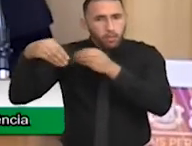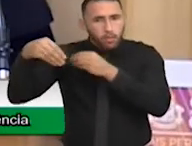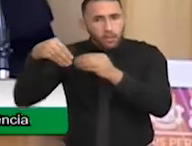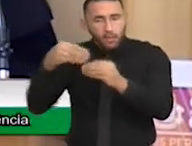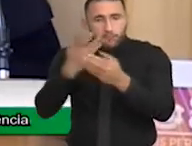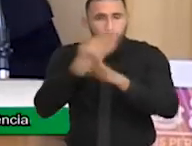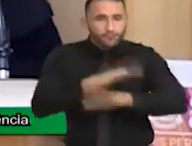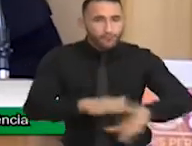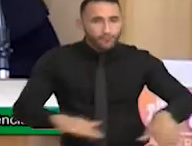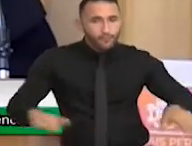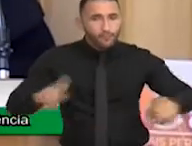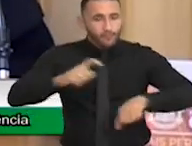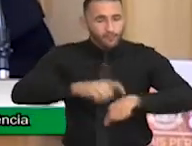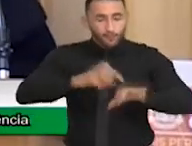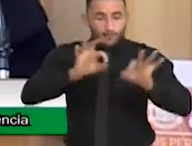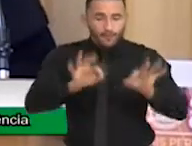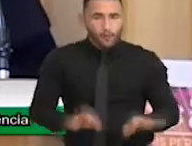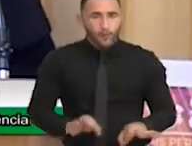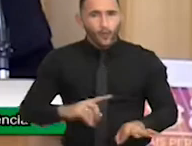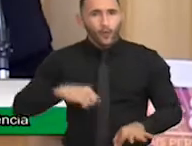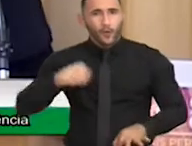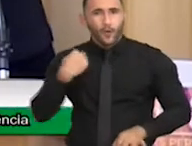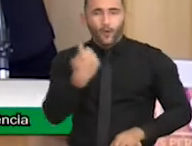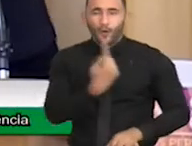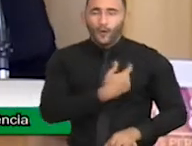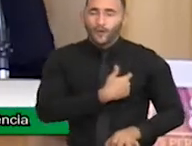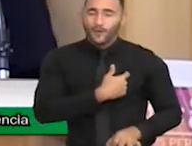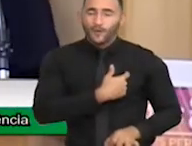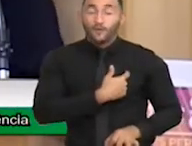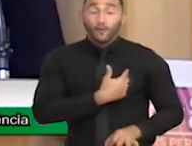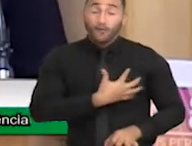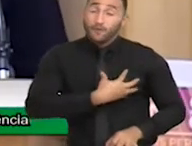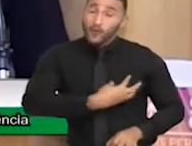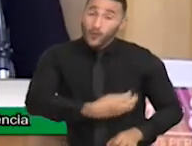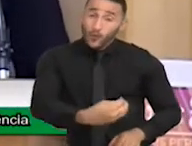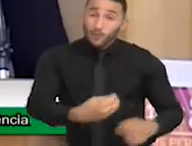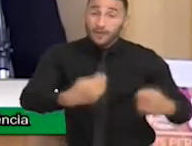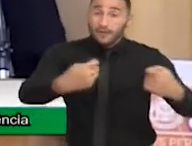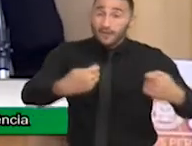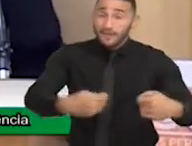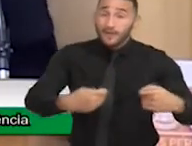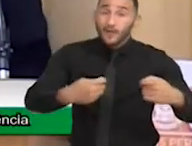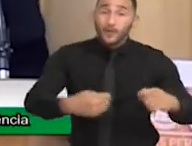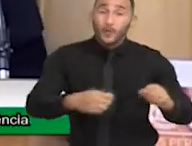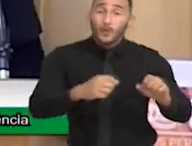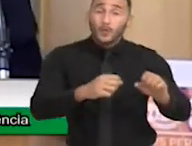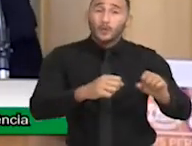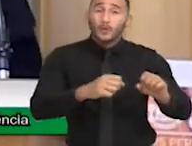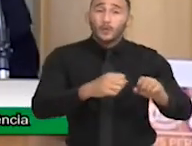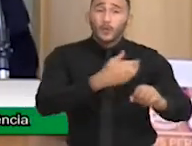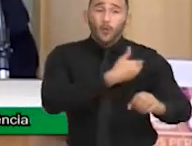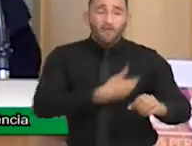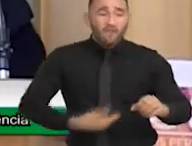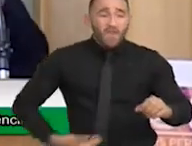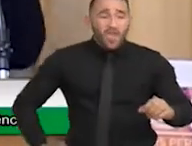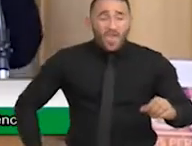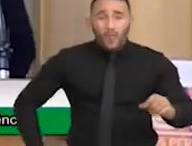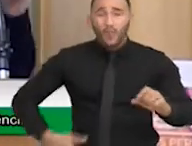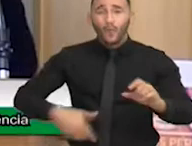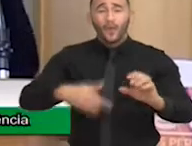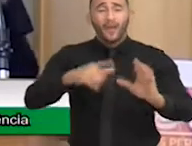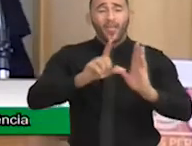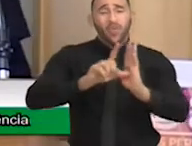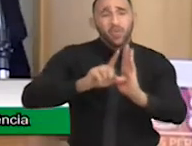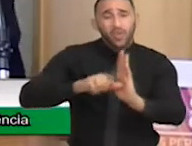dependentes de um sistema que não funciona, que é desatualizado, que é desconectado das